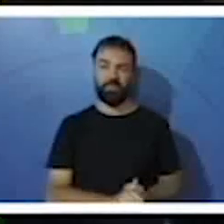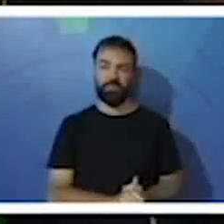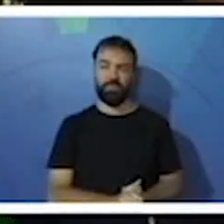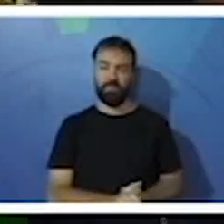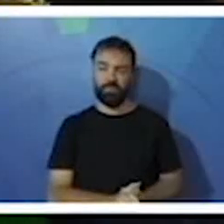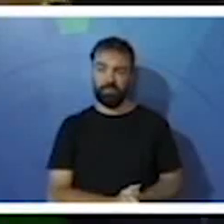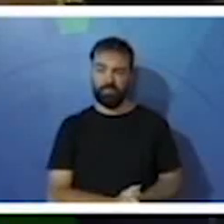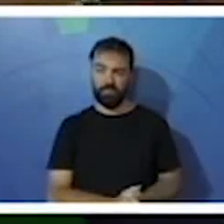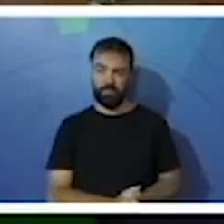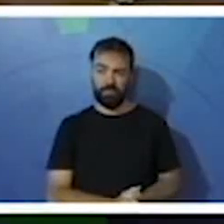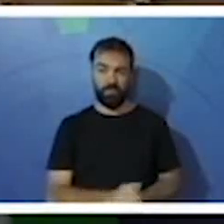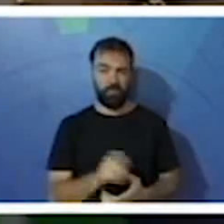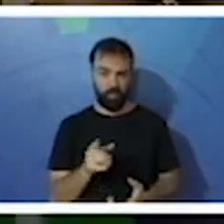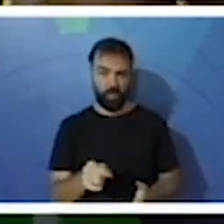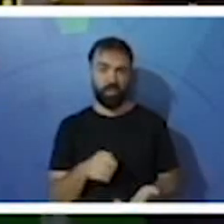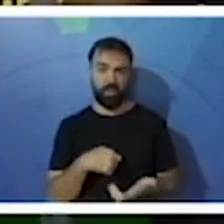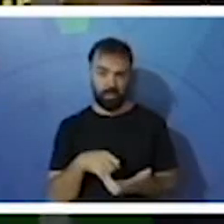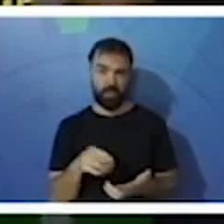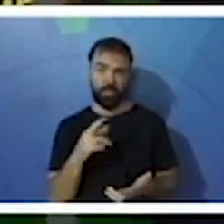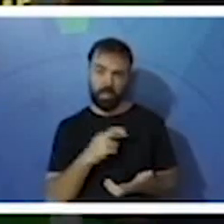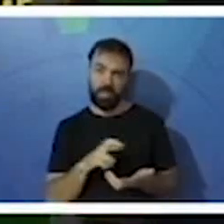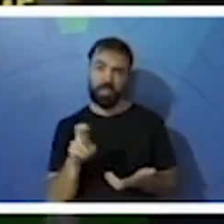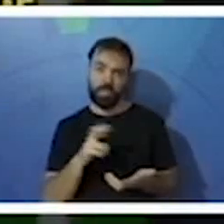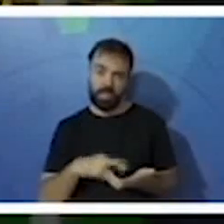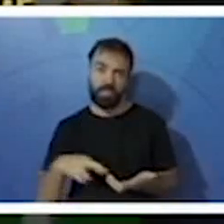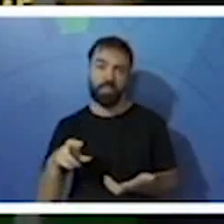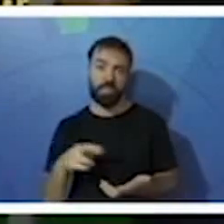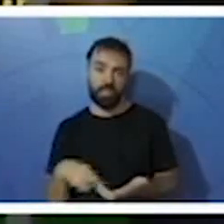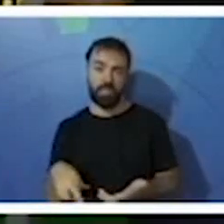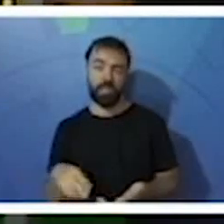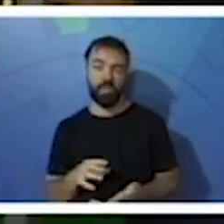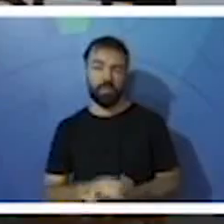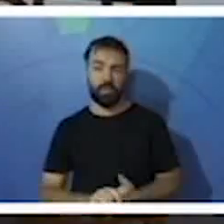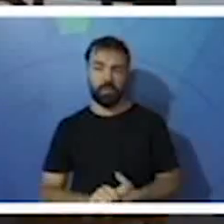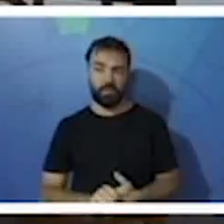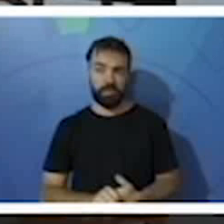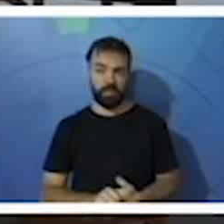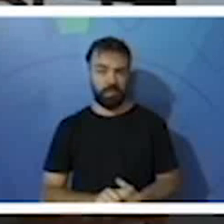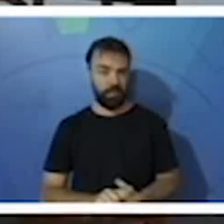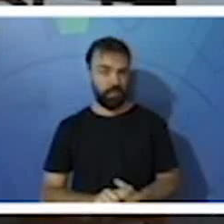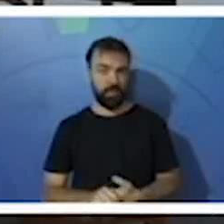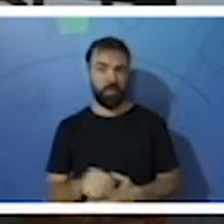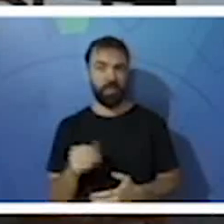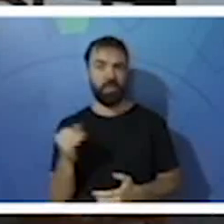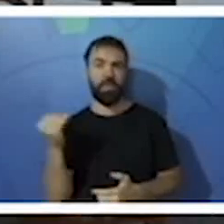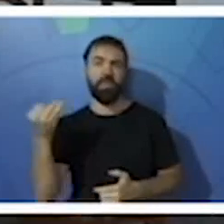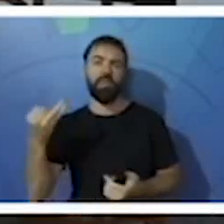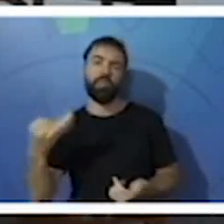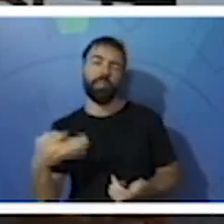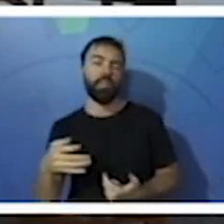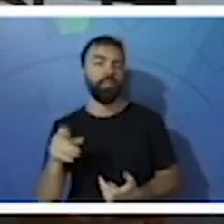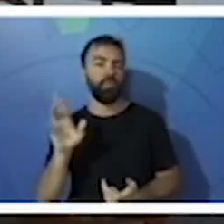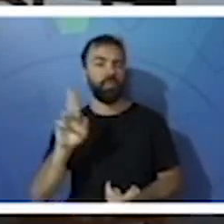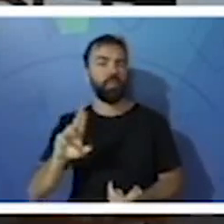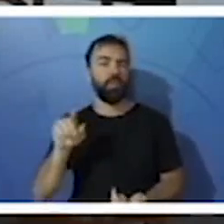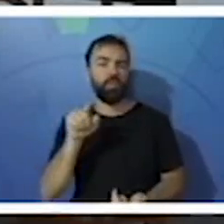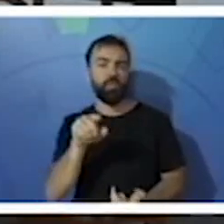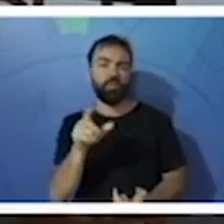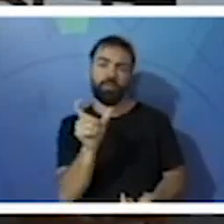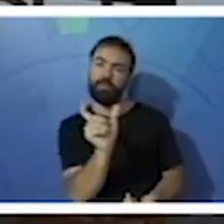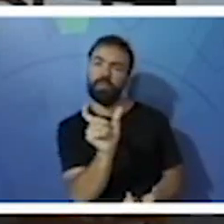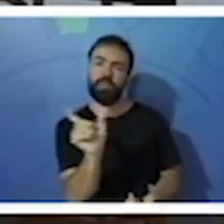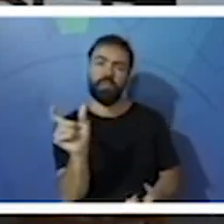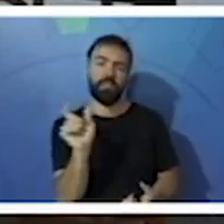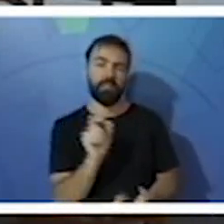Vocês podem responder no caderno de vocês com calma, não precisam copiar. Expliquem de acordo com o que vocês entenderam, com o que nós